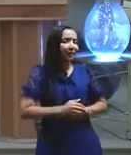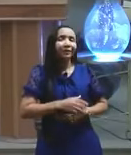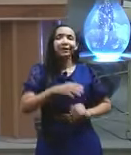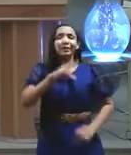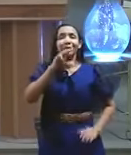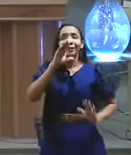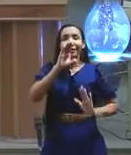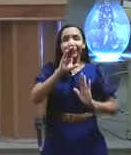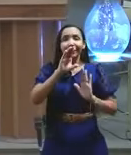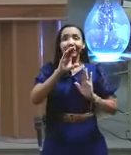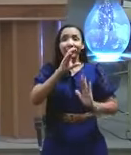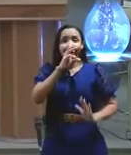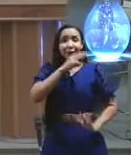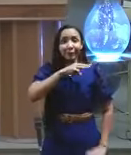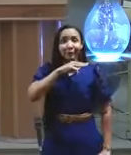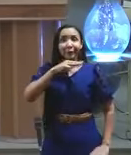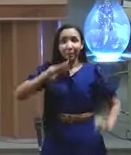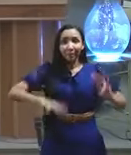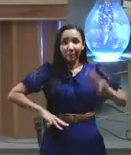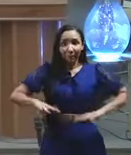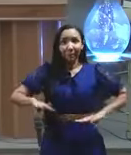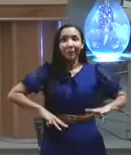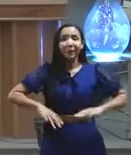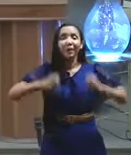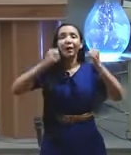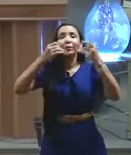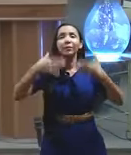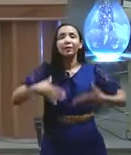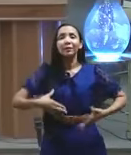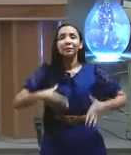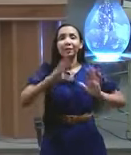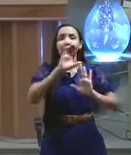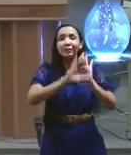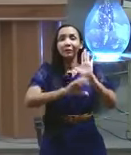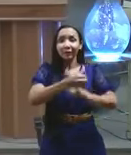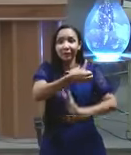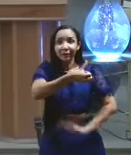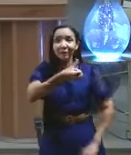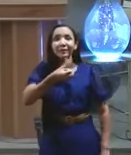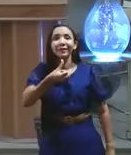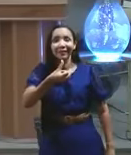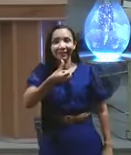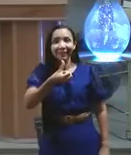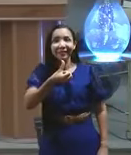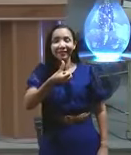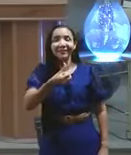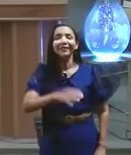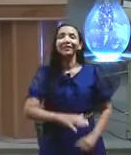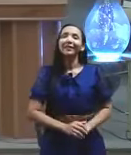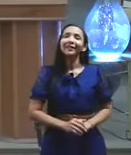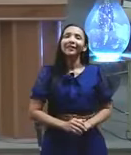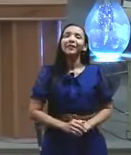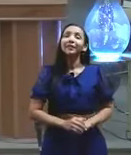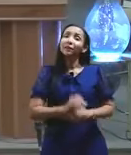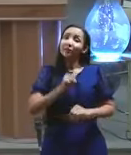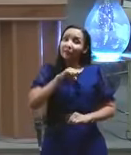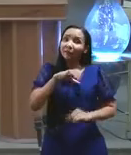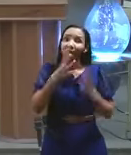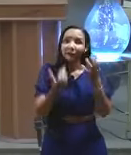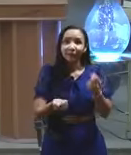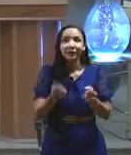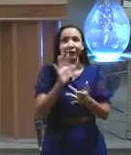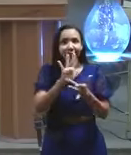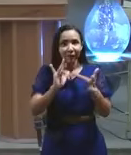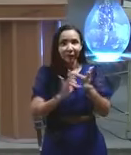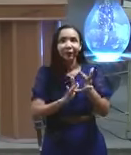em diante esses sinais acompanharão aos que? só quem crê nele só quem crê eita, sabe quem é? parece